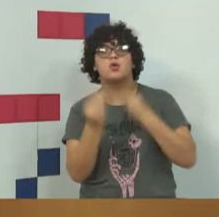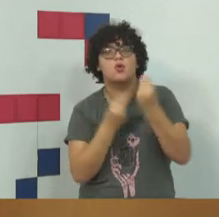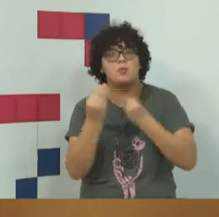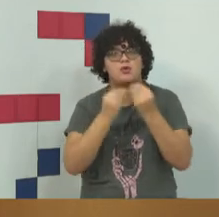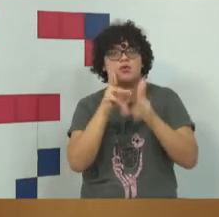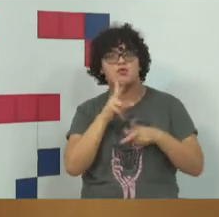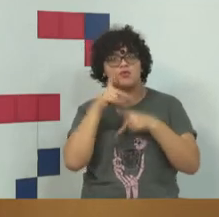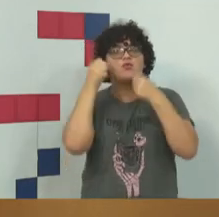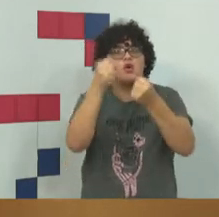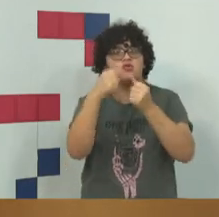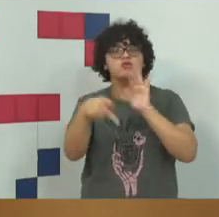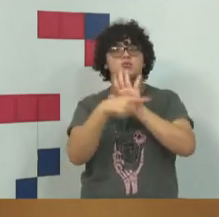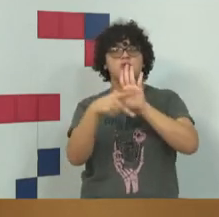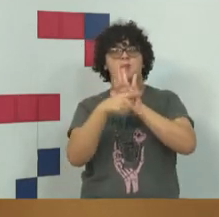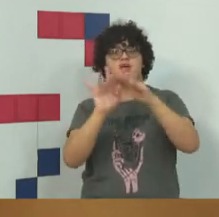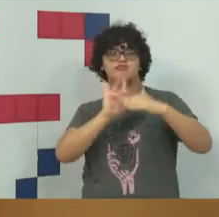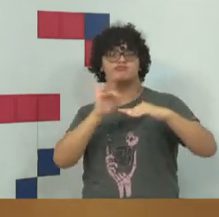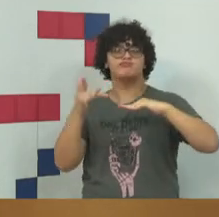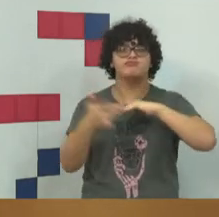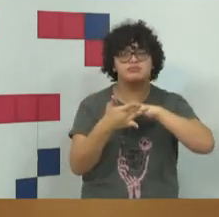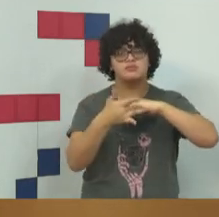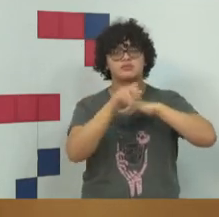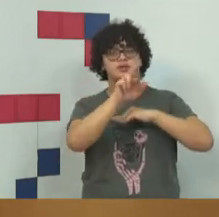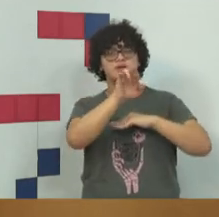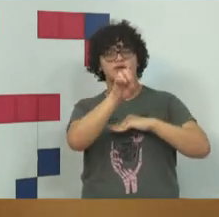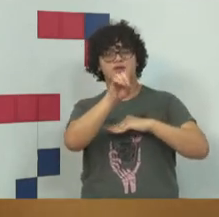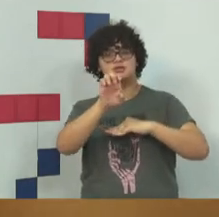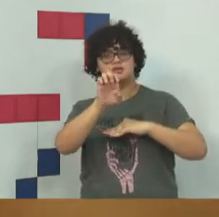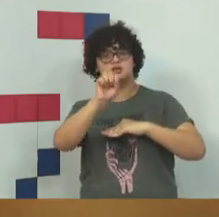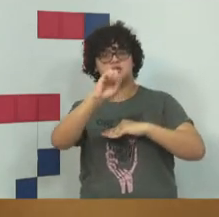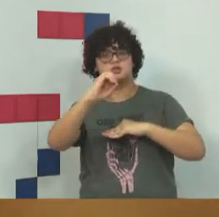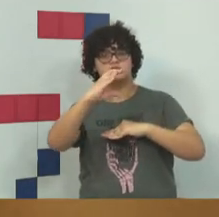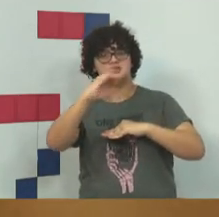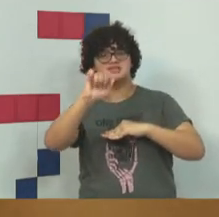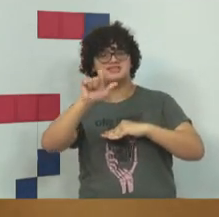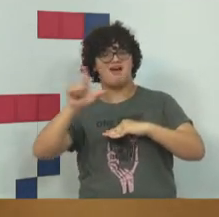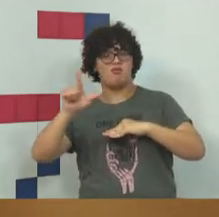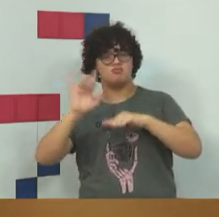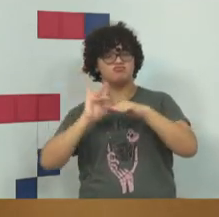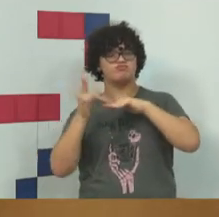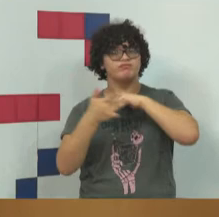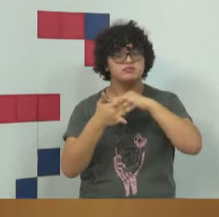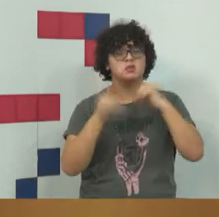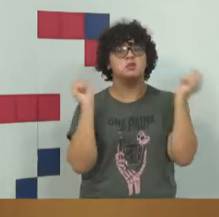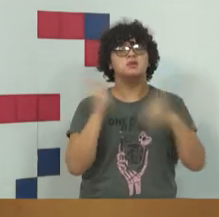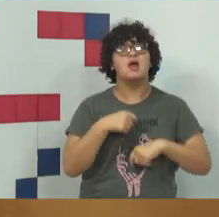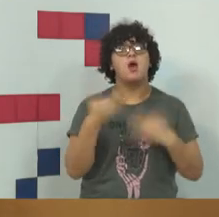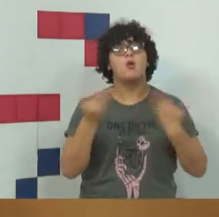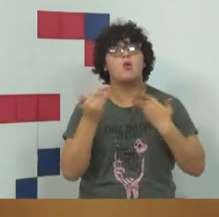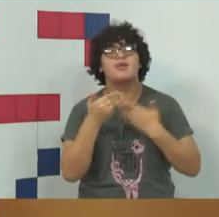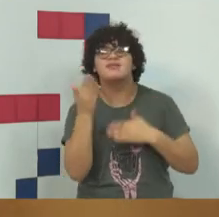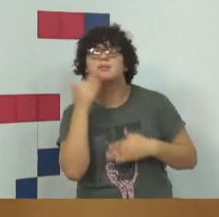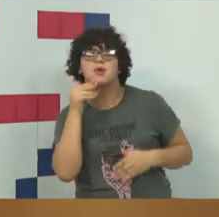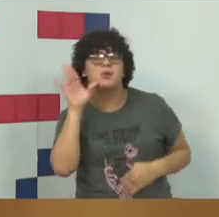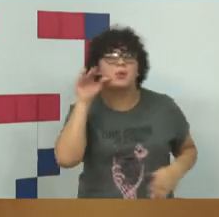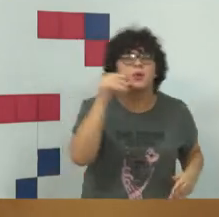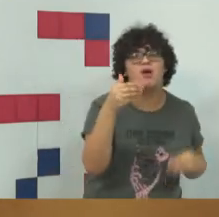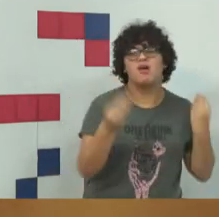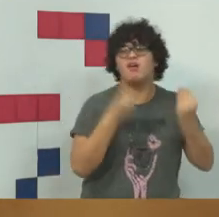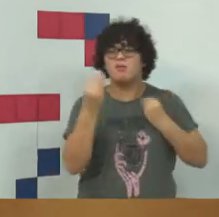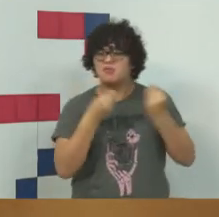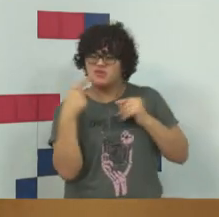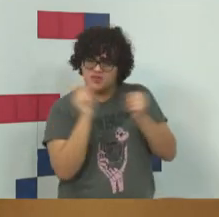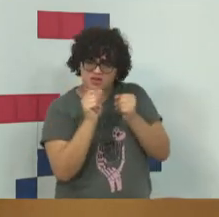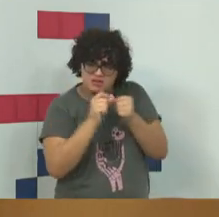atuação em rede social. E a gente, por óbvio, tem essa curiosidade como que é